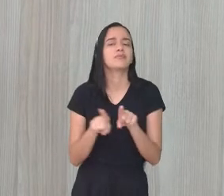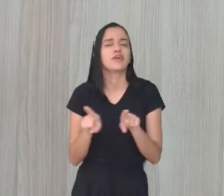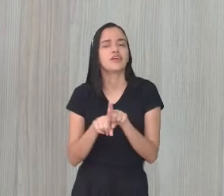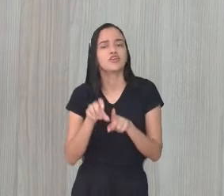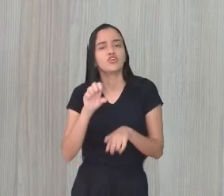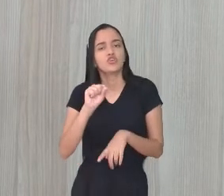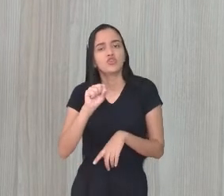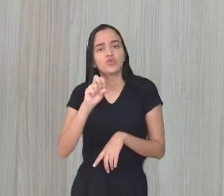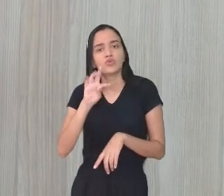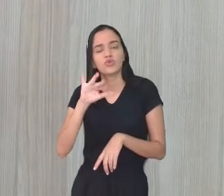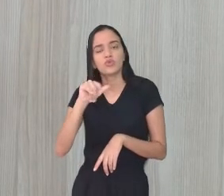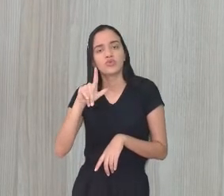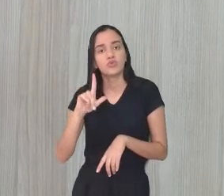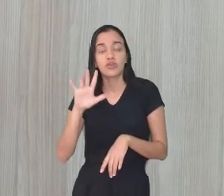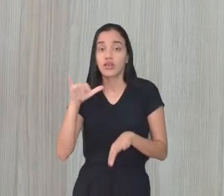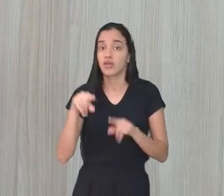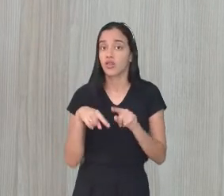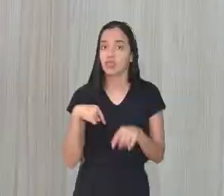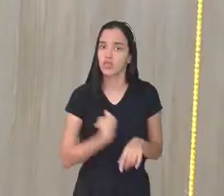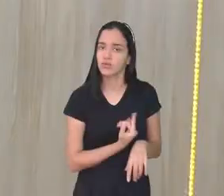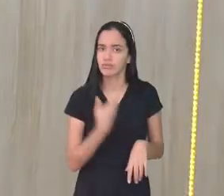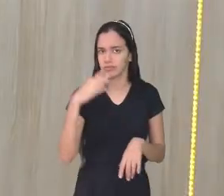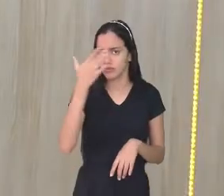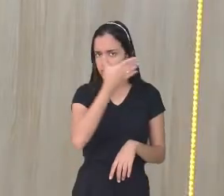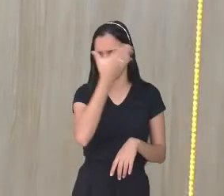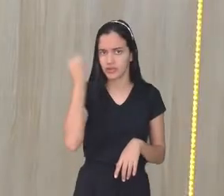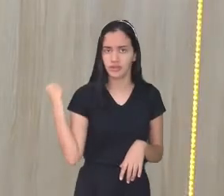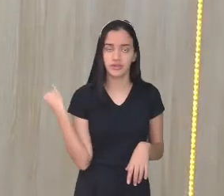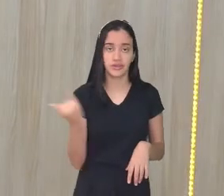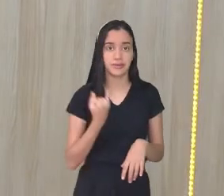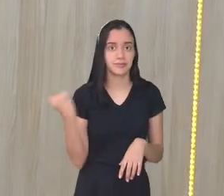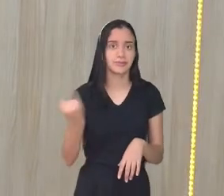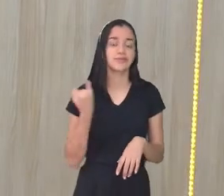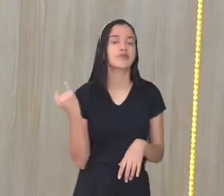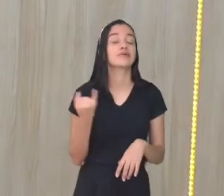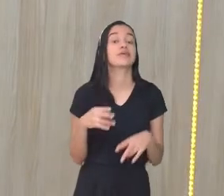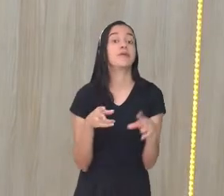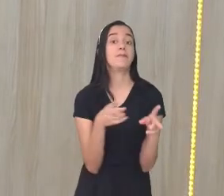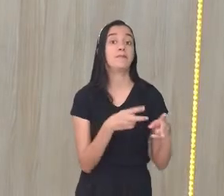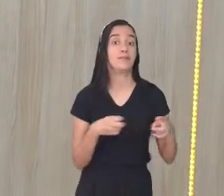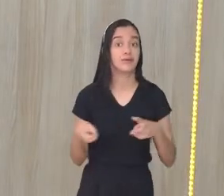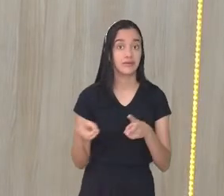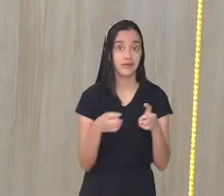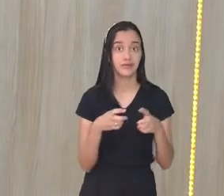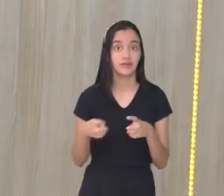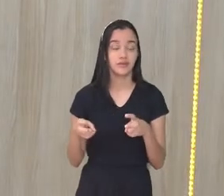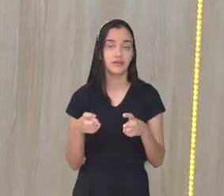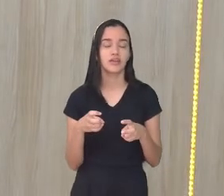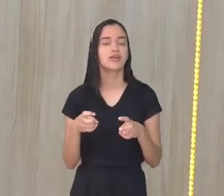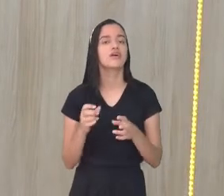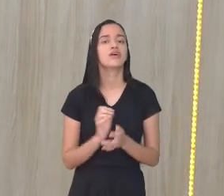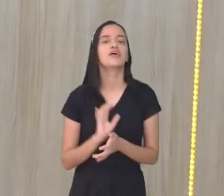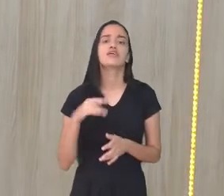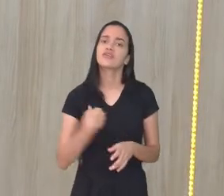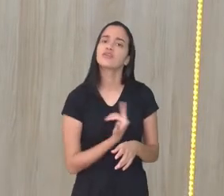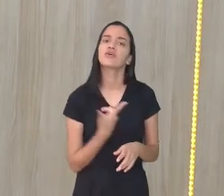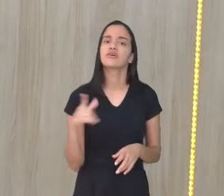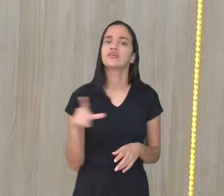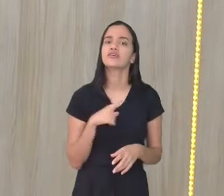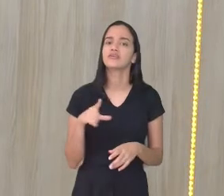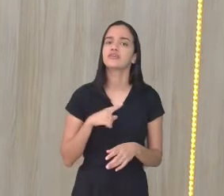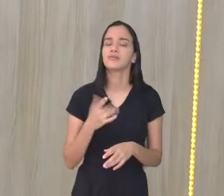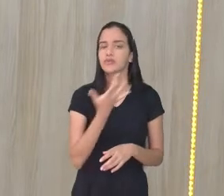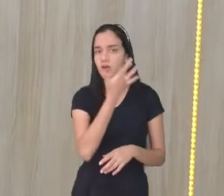Do que chegar logo aí. Não podemos esquecer da importância, né? De perceber o grau de intimidade que temos com a